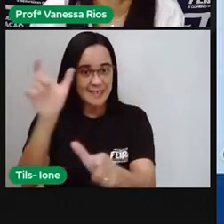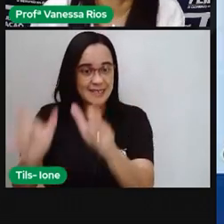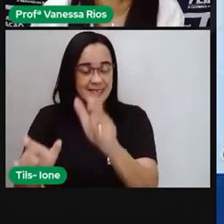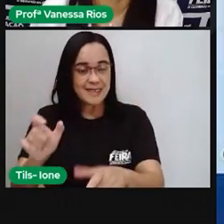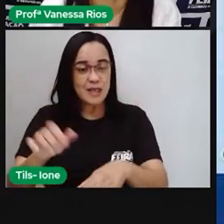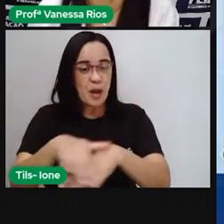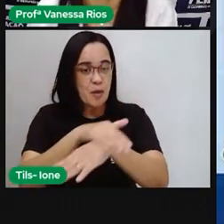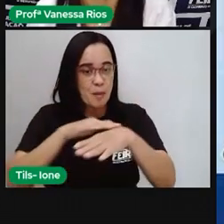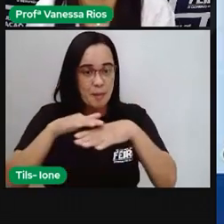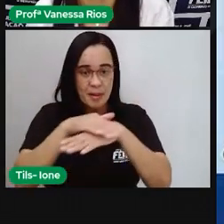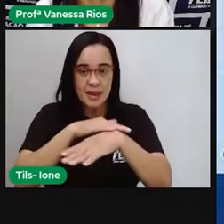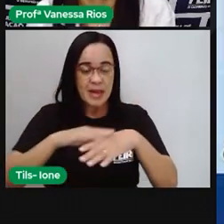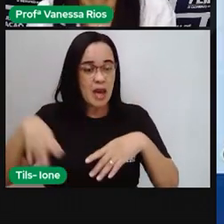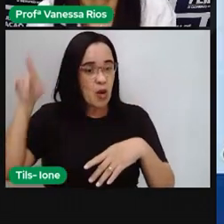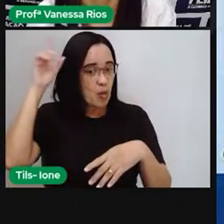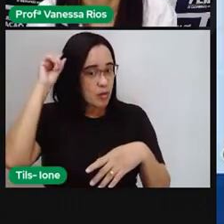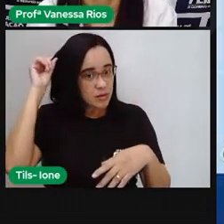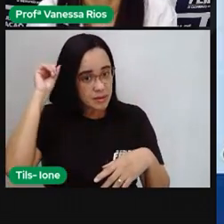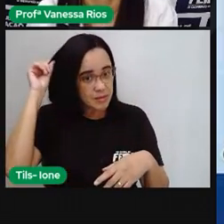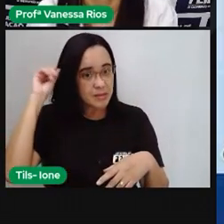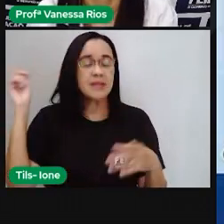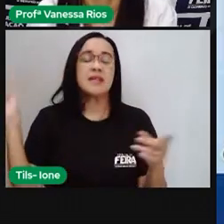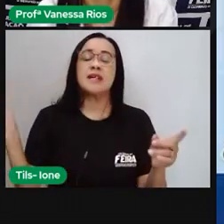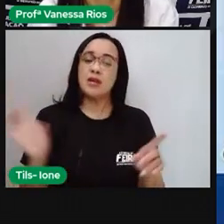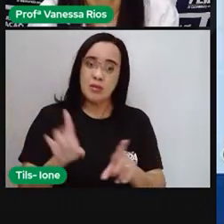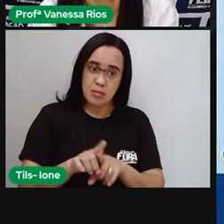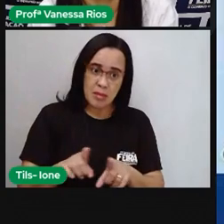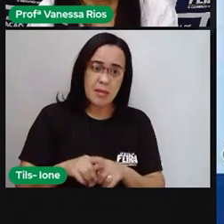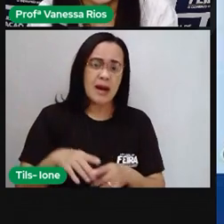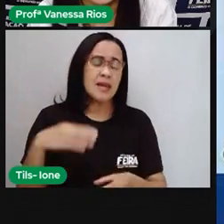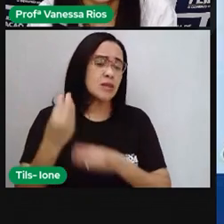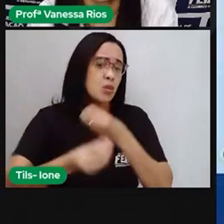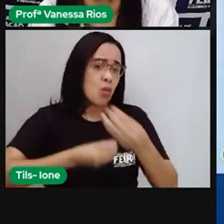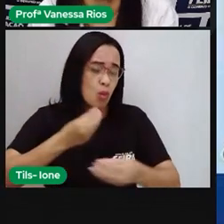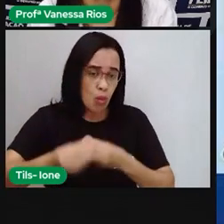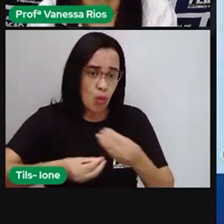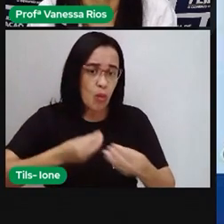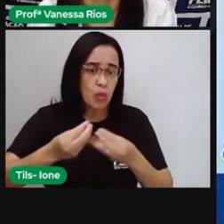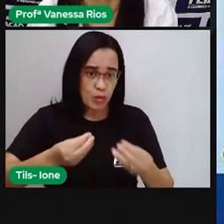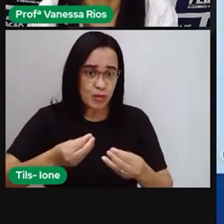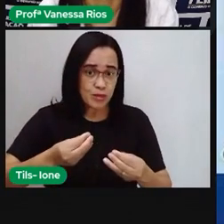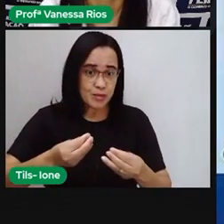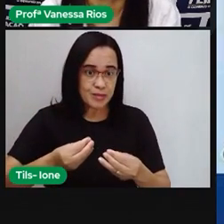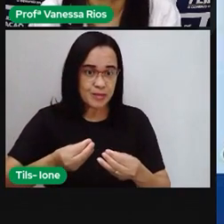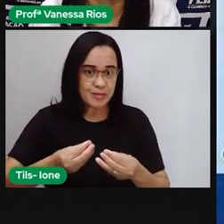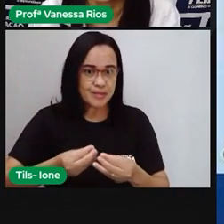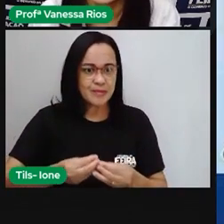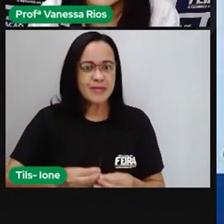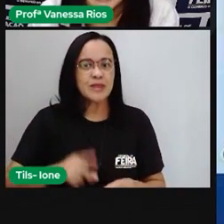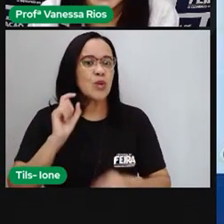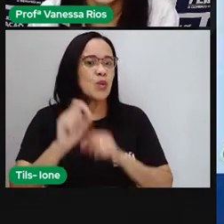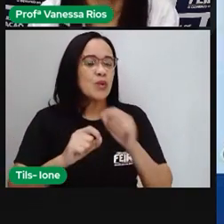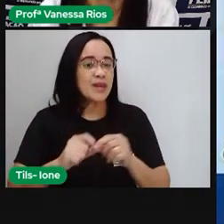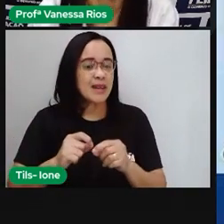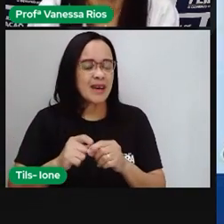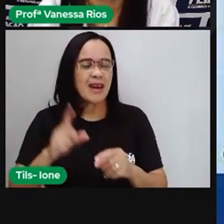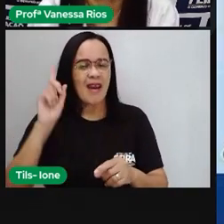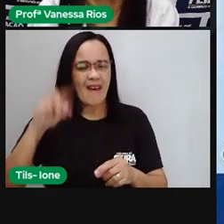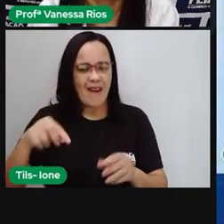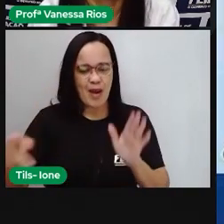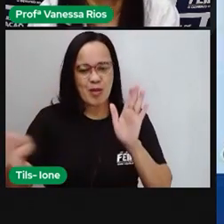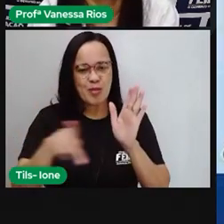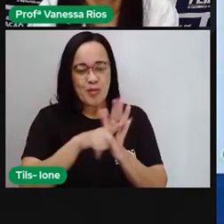cor da pele, ao tipo de cabelo, mas que são transmitidas também através das identidades culturais que